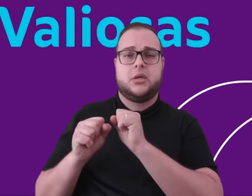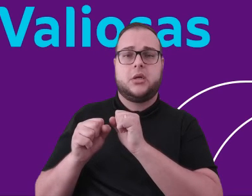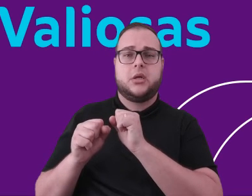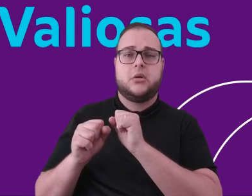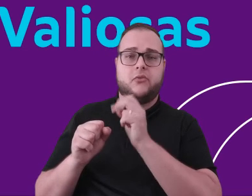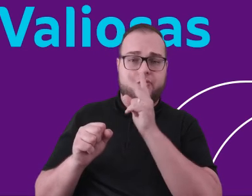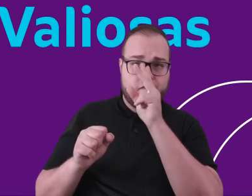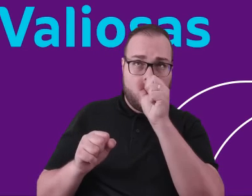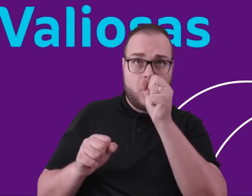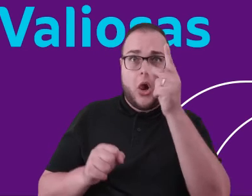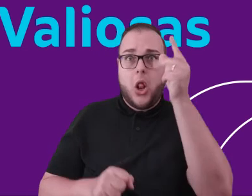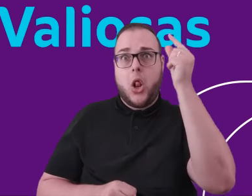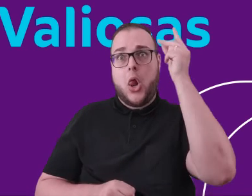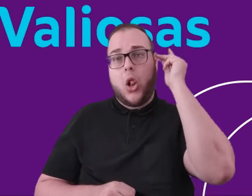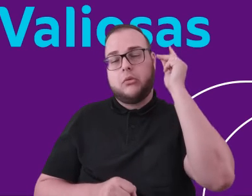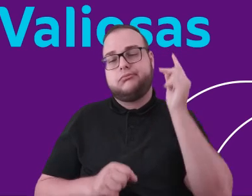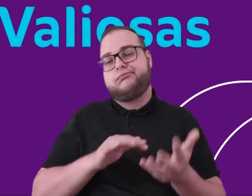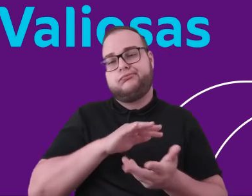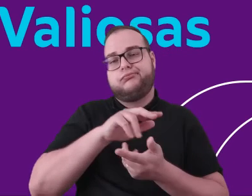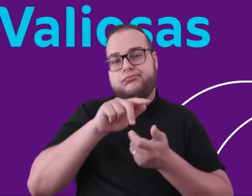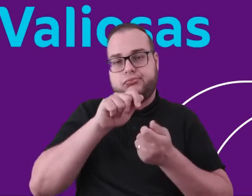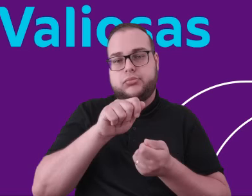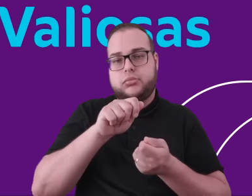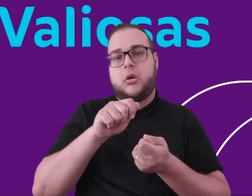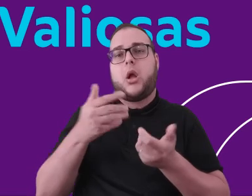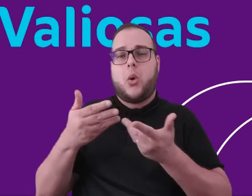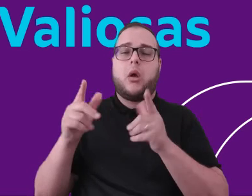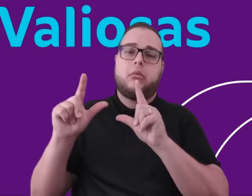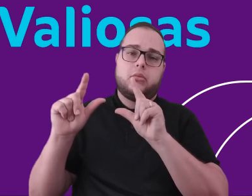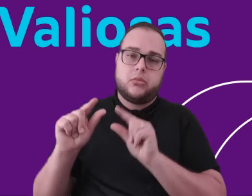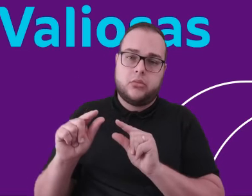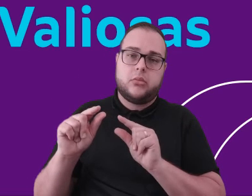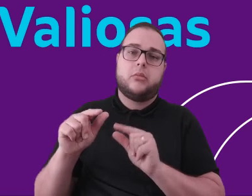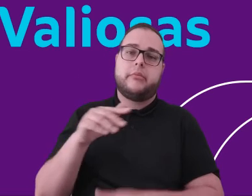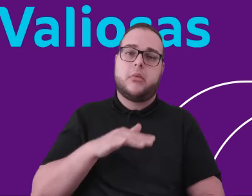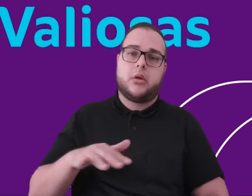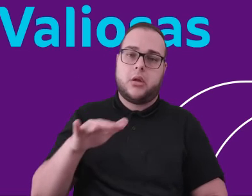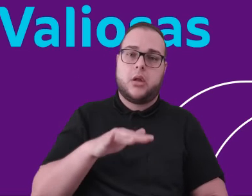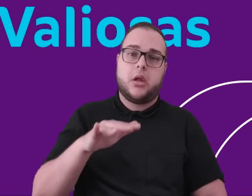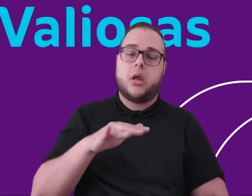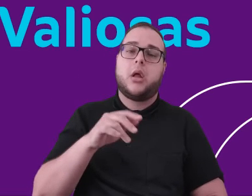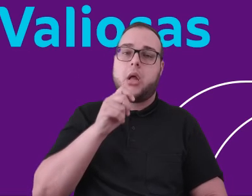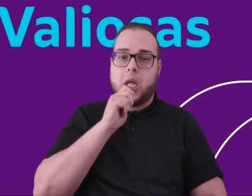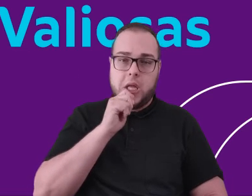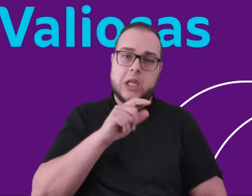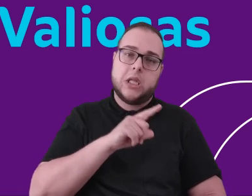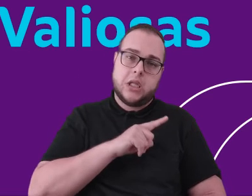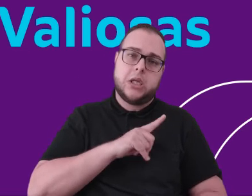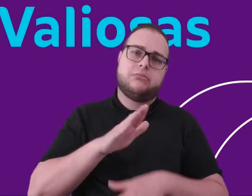apesar de não ser tão forte quanto era no passado, mundialmente, o que você tem reduzido de oferta no mercado em volume superior ao que tem